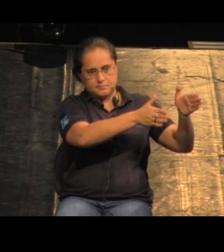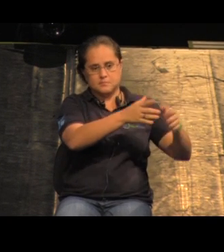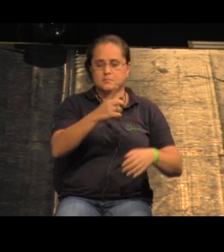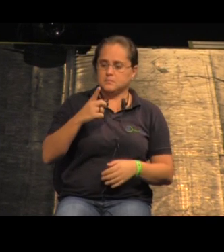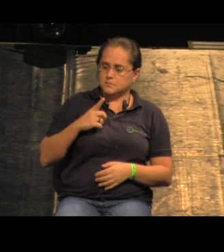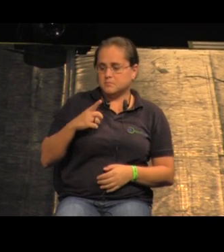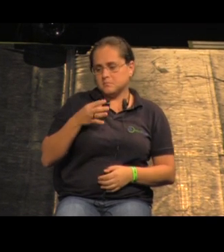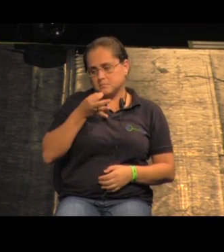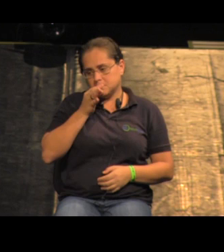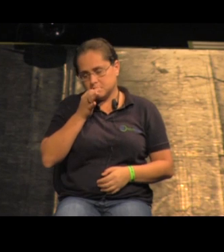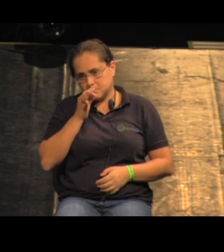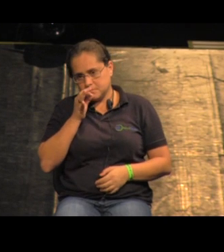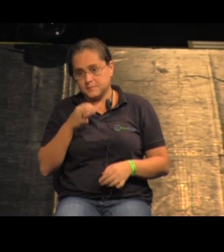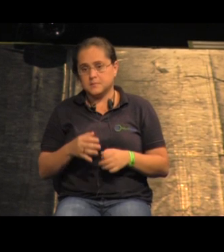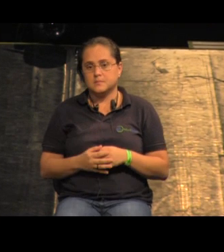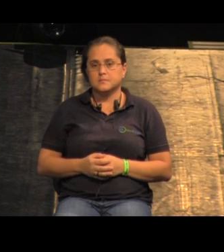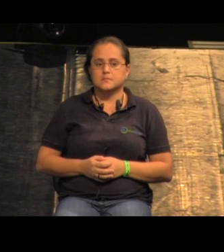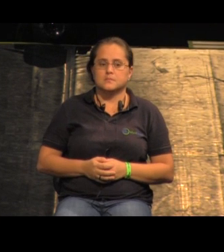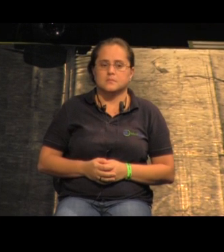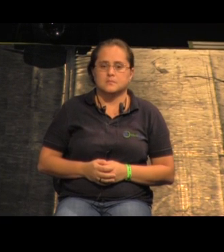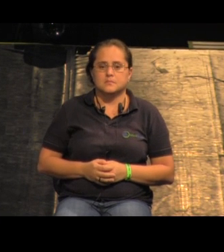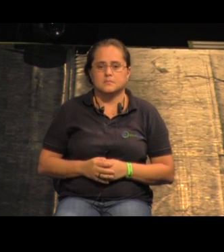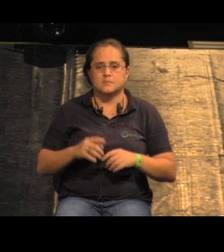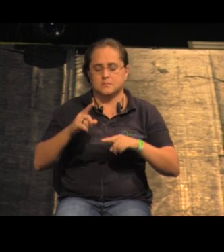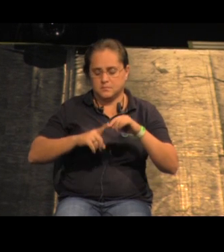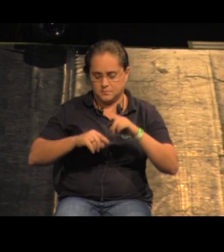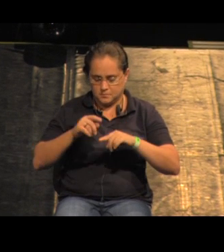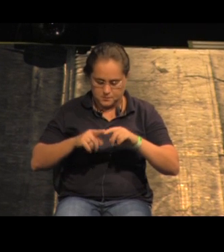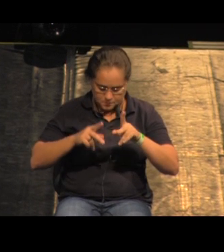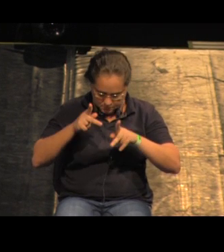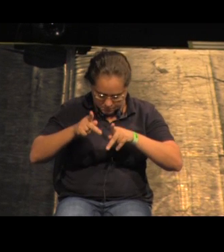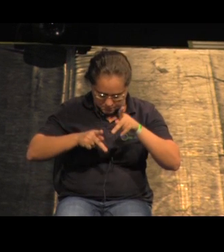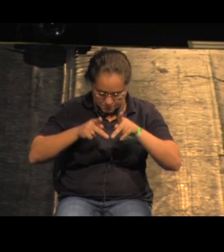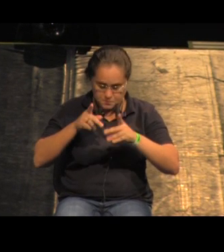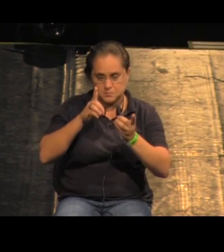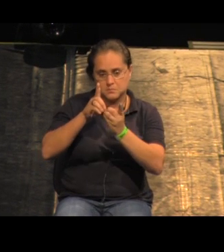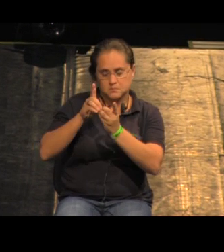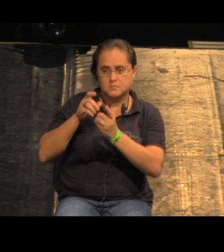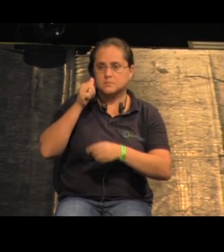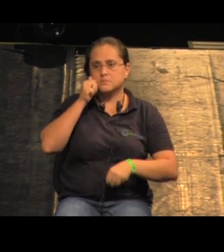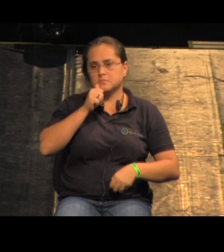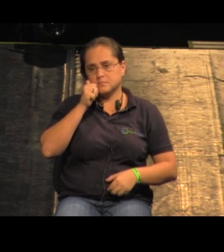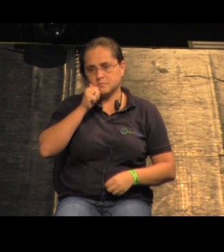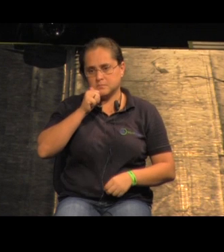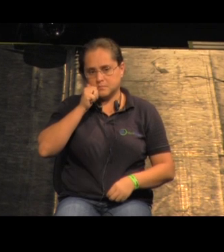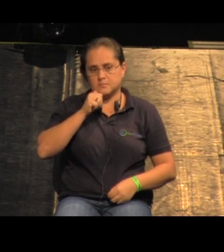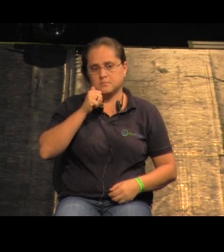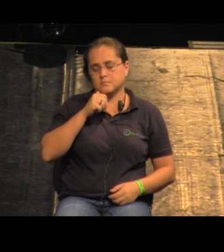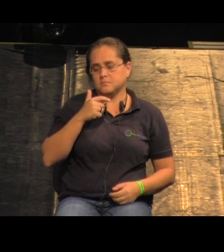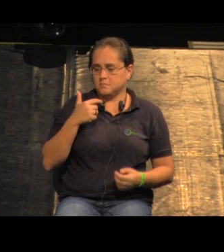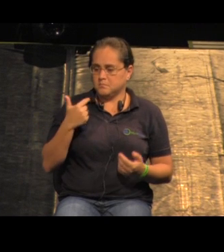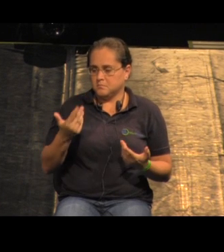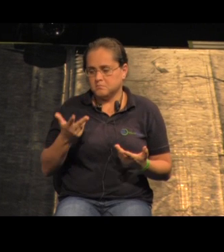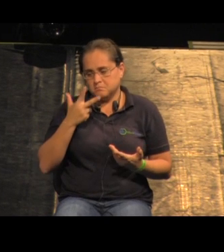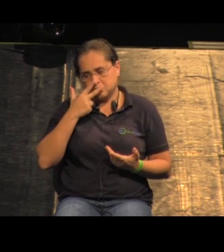nós temos aqui um café e o equipamento público de assistência à mulher, quer dizer, era aí quase que um